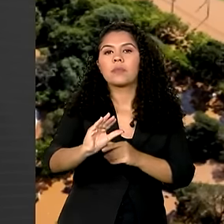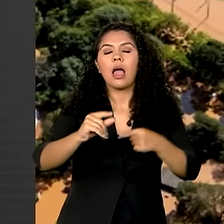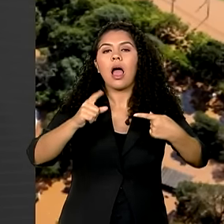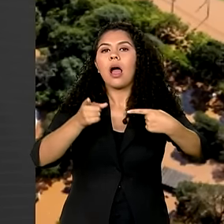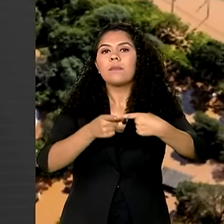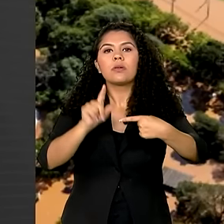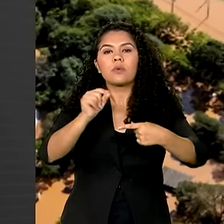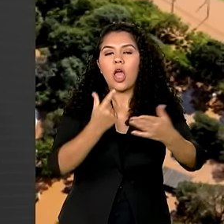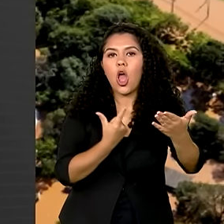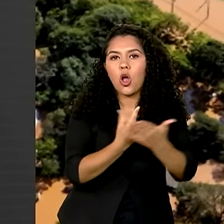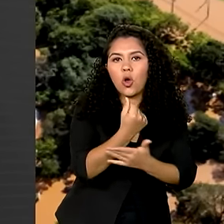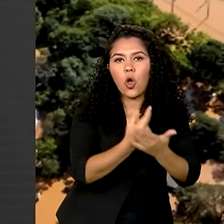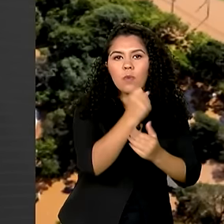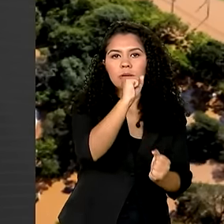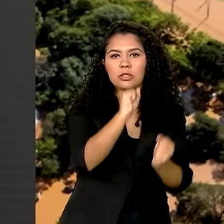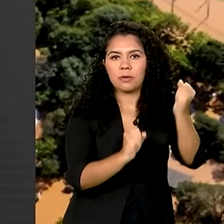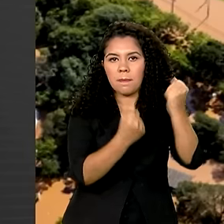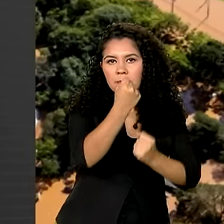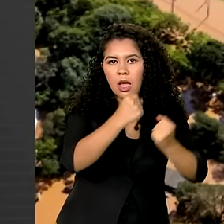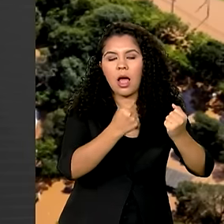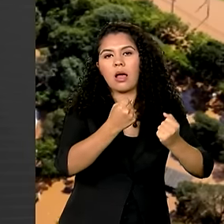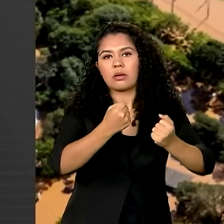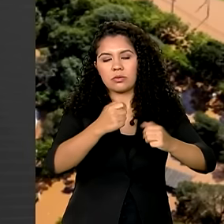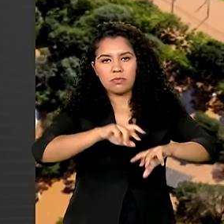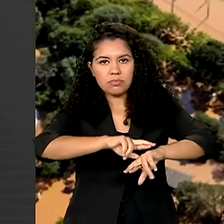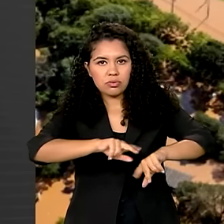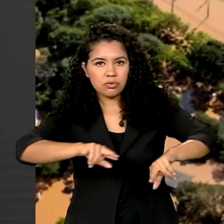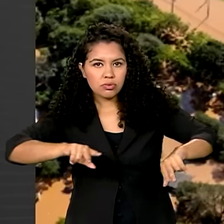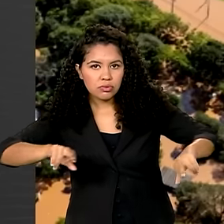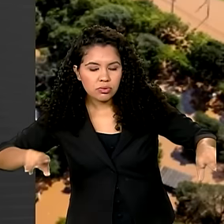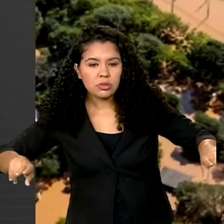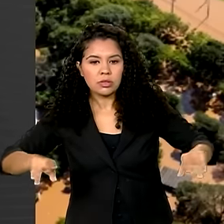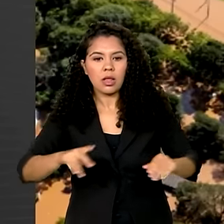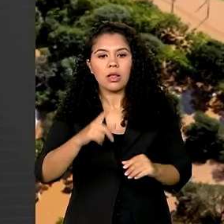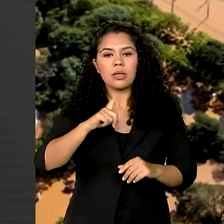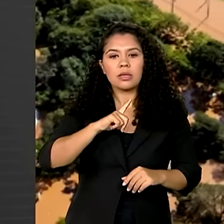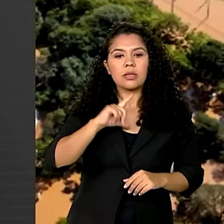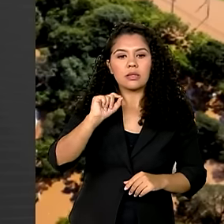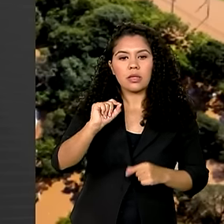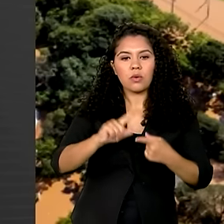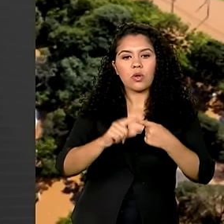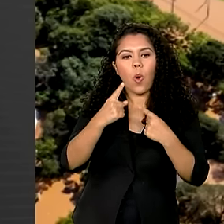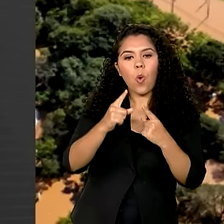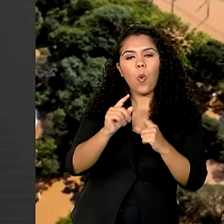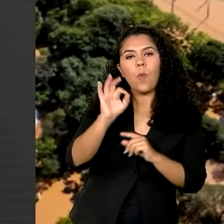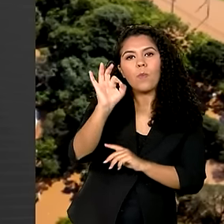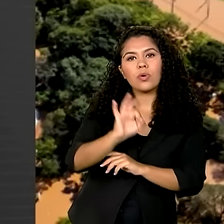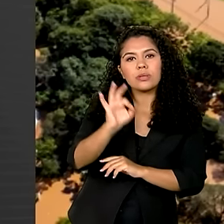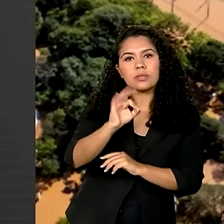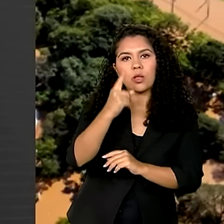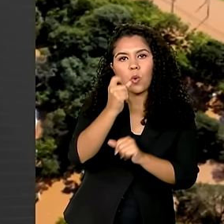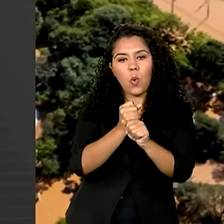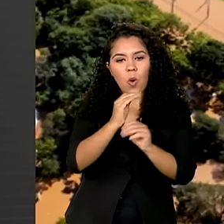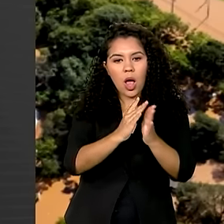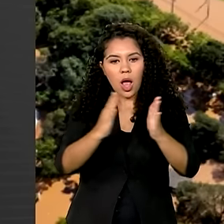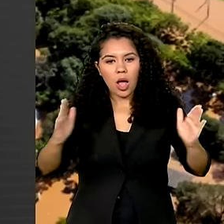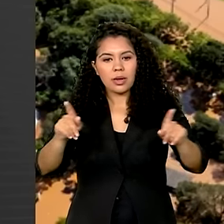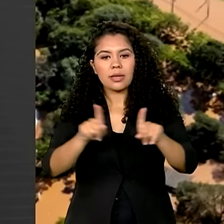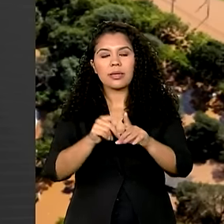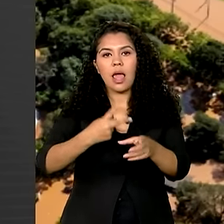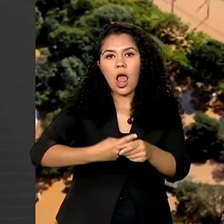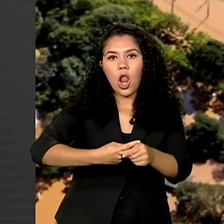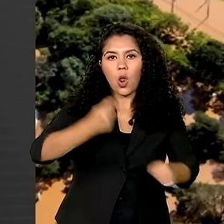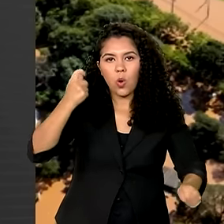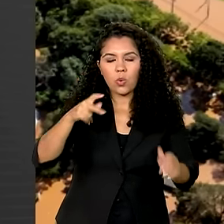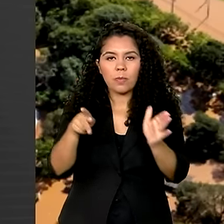equipamentos e serviços, com custo base de 1% ao ano, mais o spread bancário, que é a margem de lucro dos bancos,